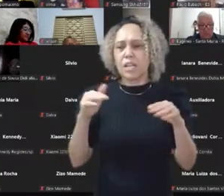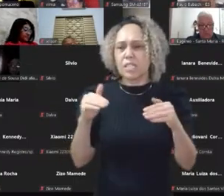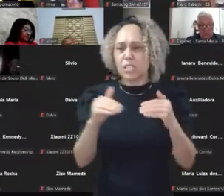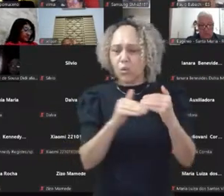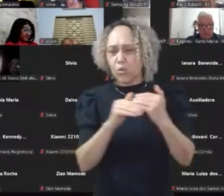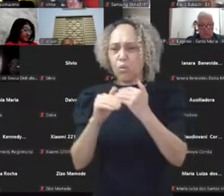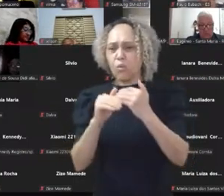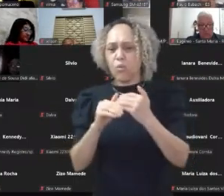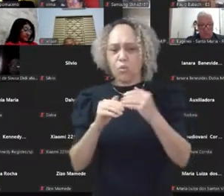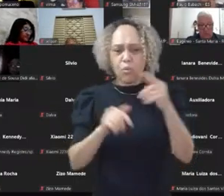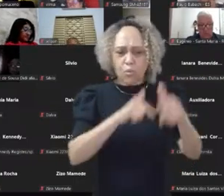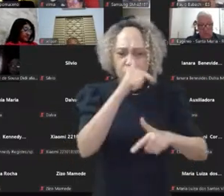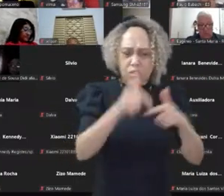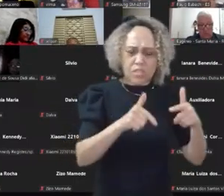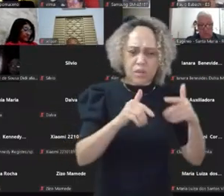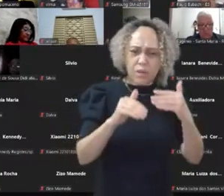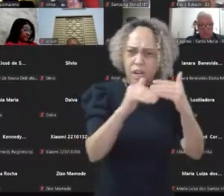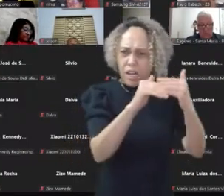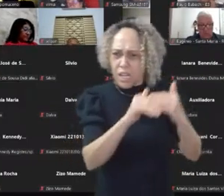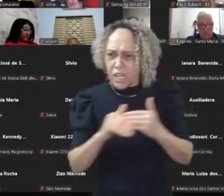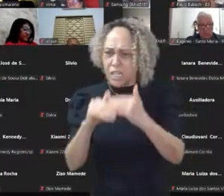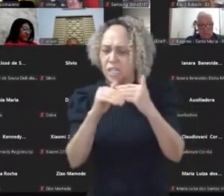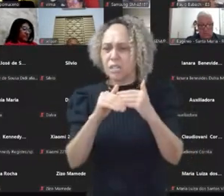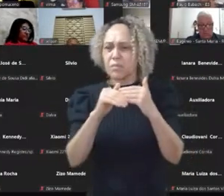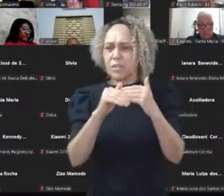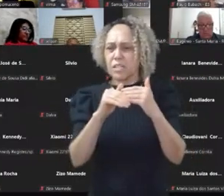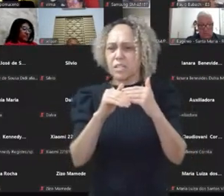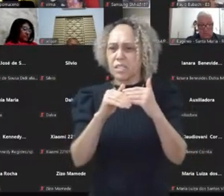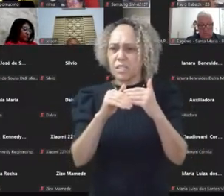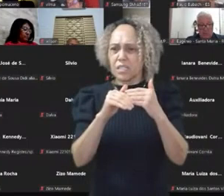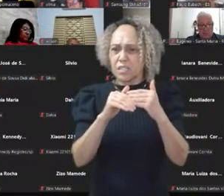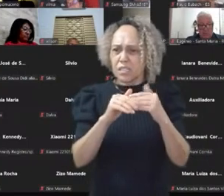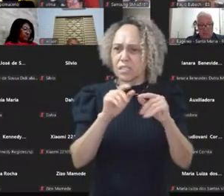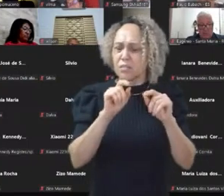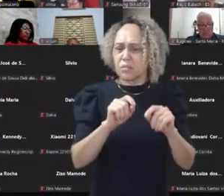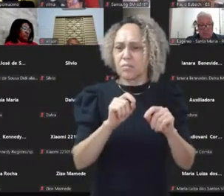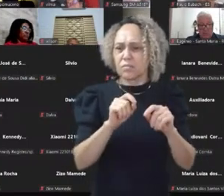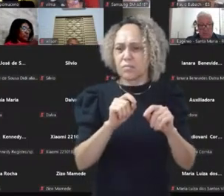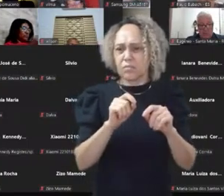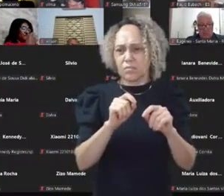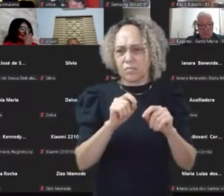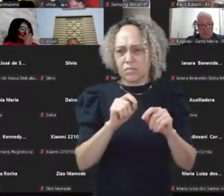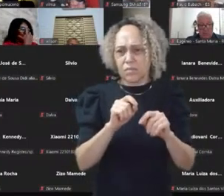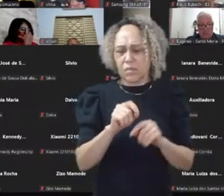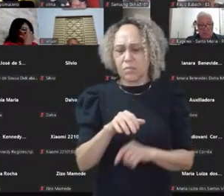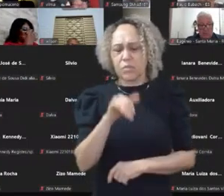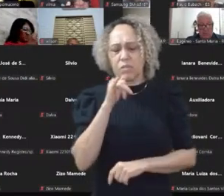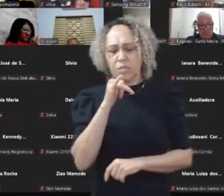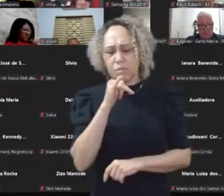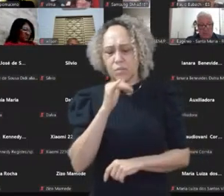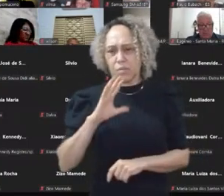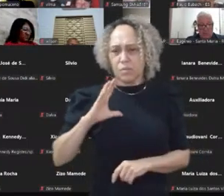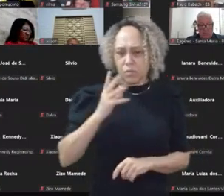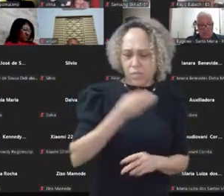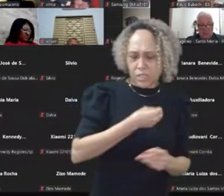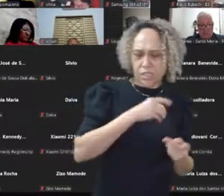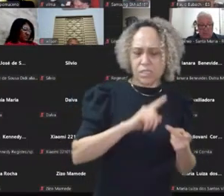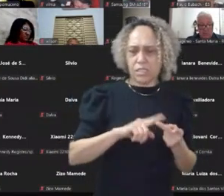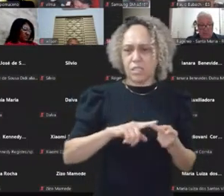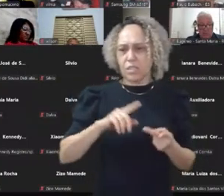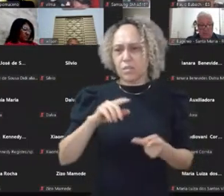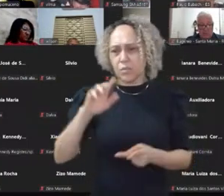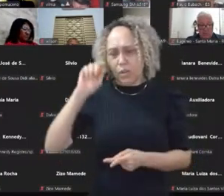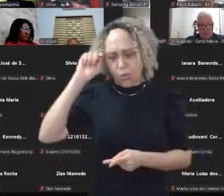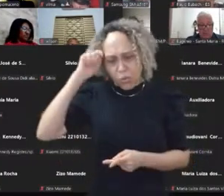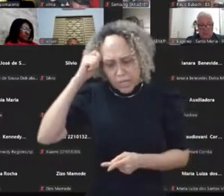é comum para o trans. Eles querem oportunidade de trabalho. O trabalho, o negro, ele requalifica o capital. Então,